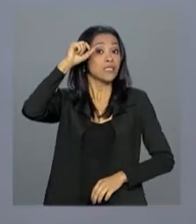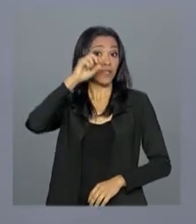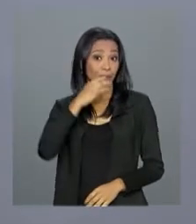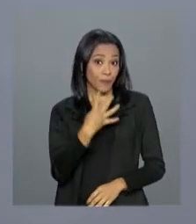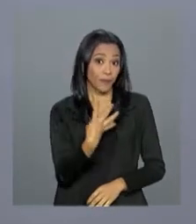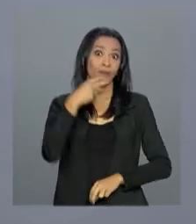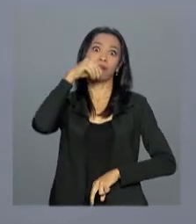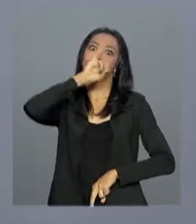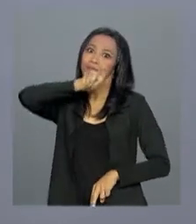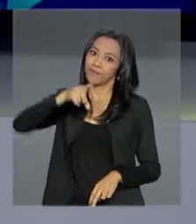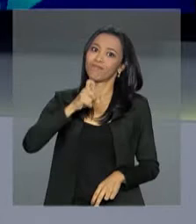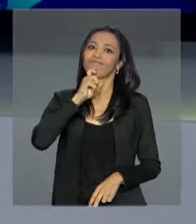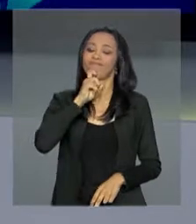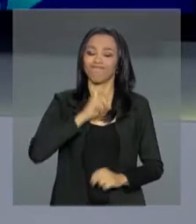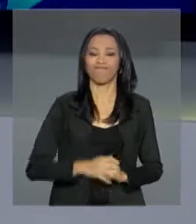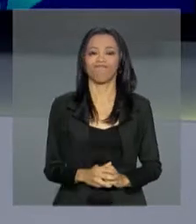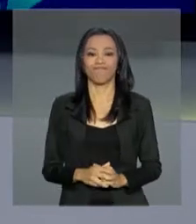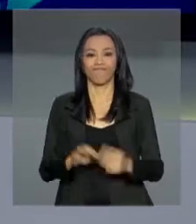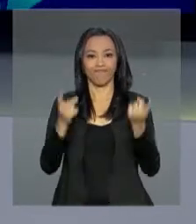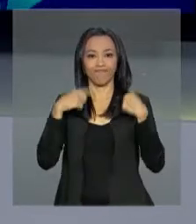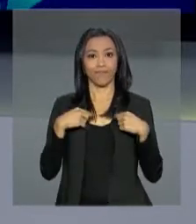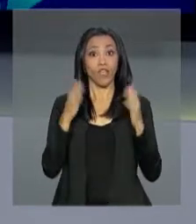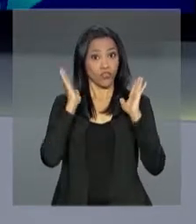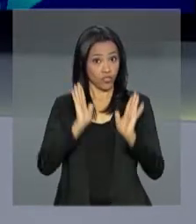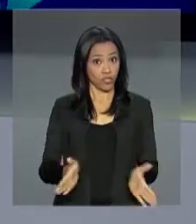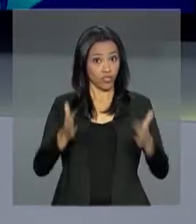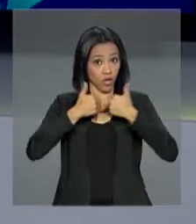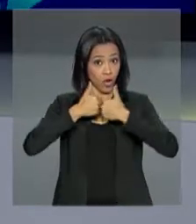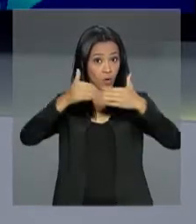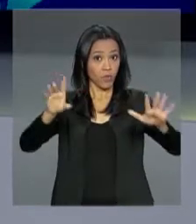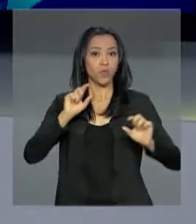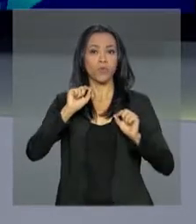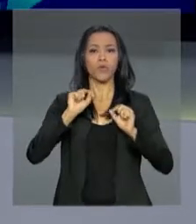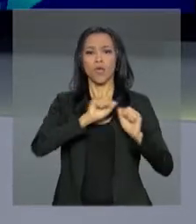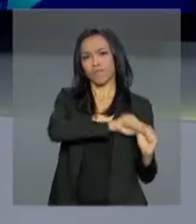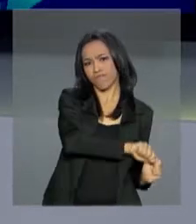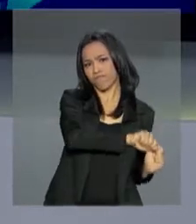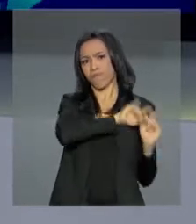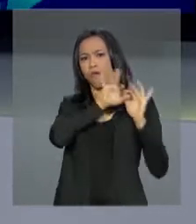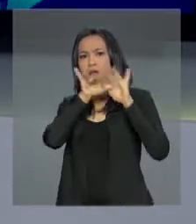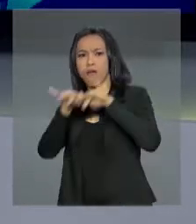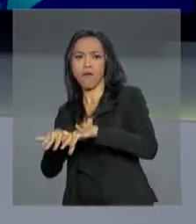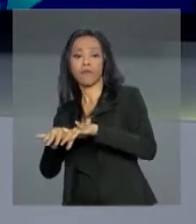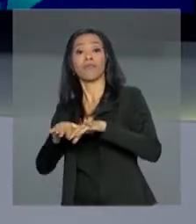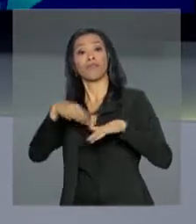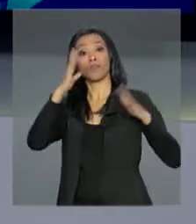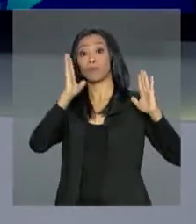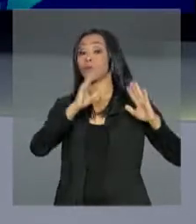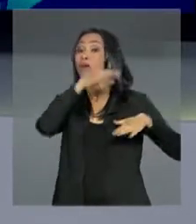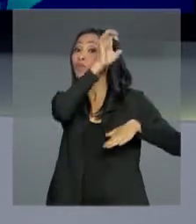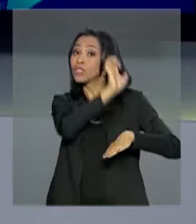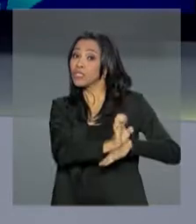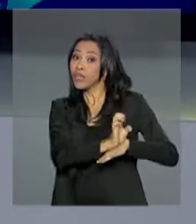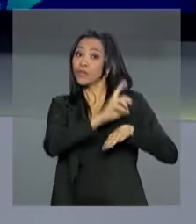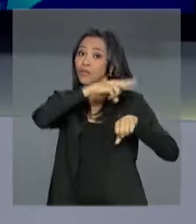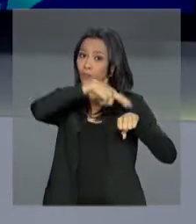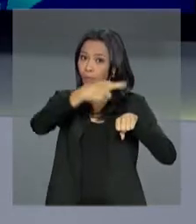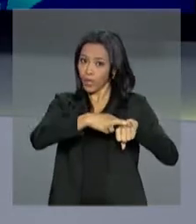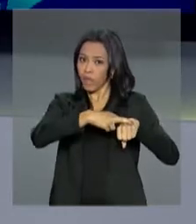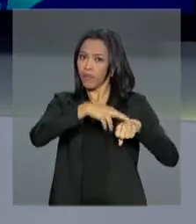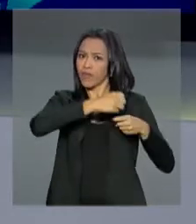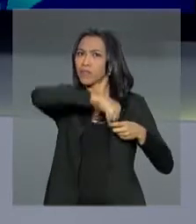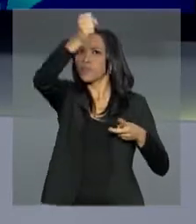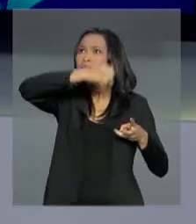4 de julho. Começou mais uma etapa de transferência de venezuelanos que estão em Roraima e serão encaminhados para